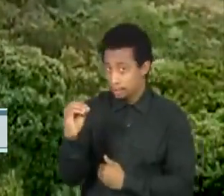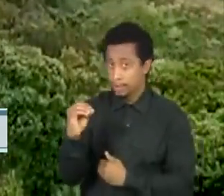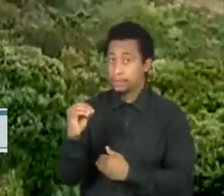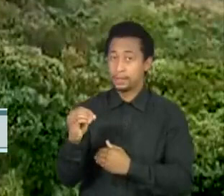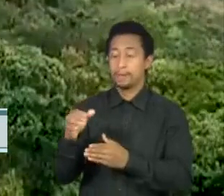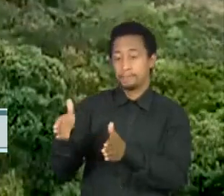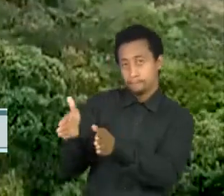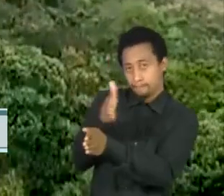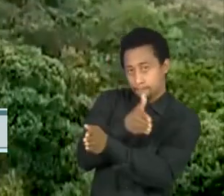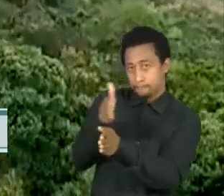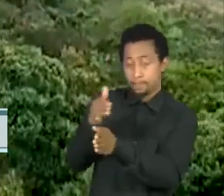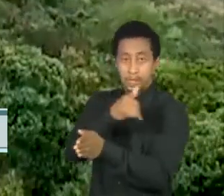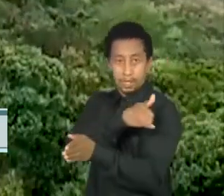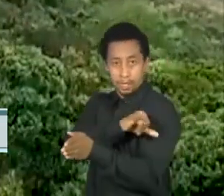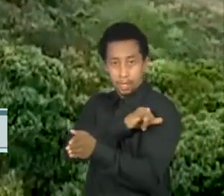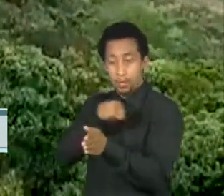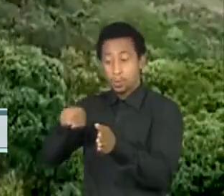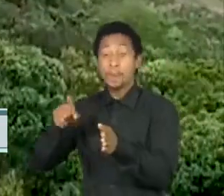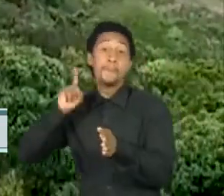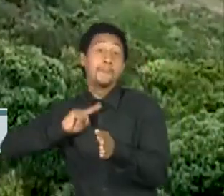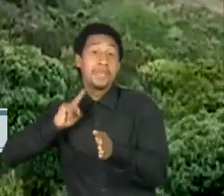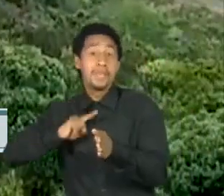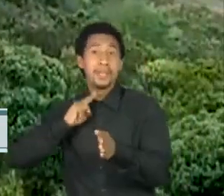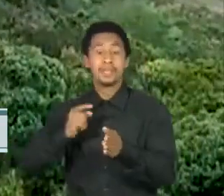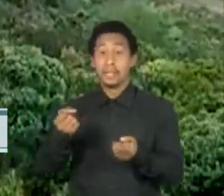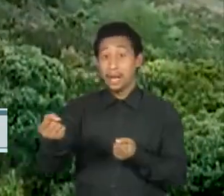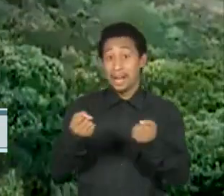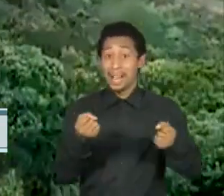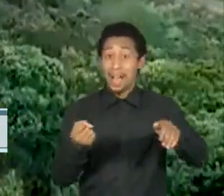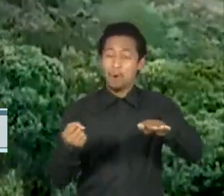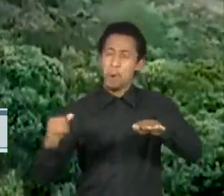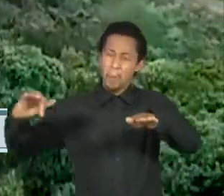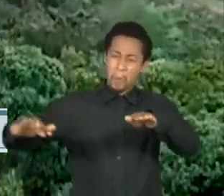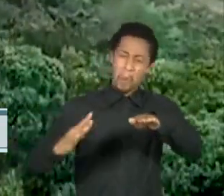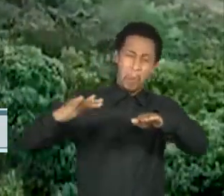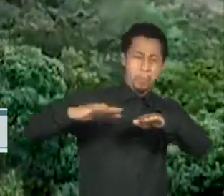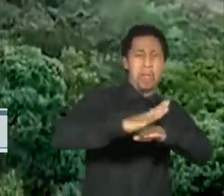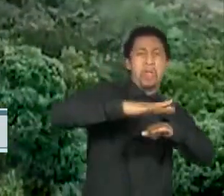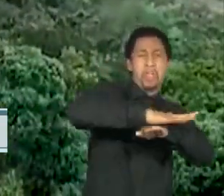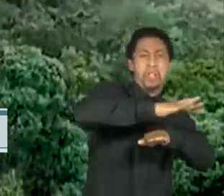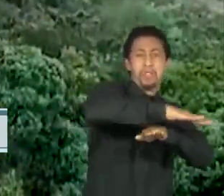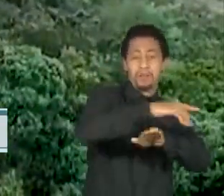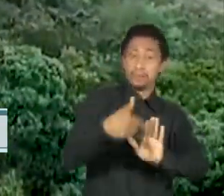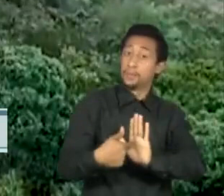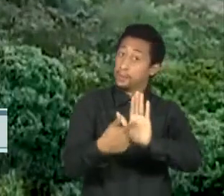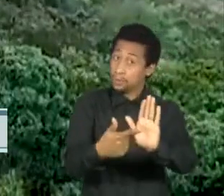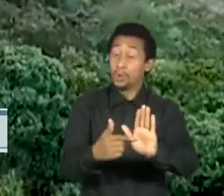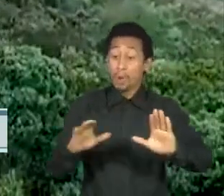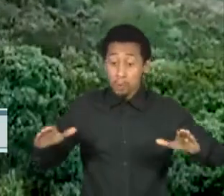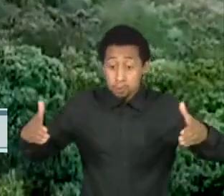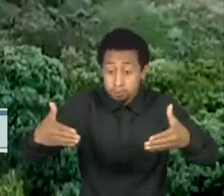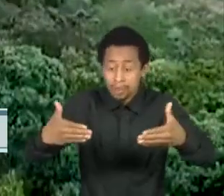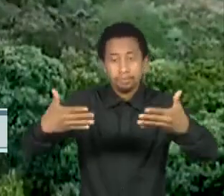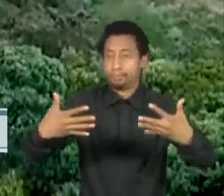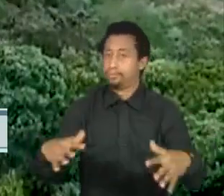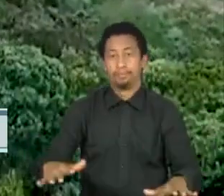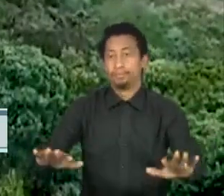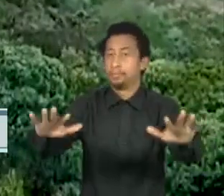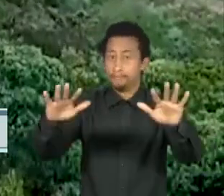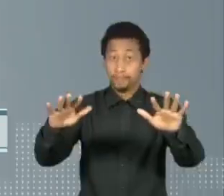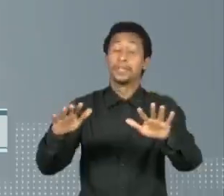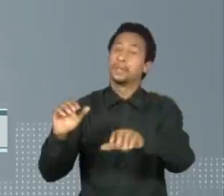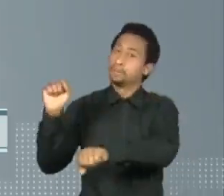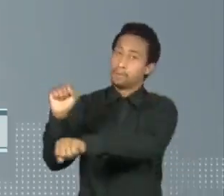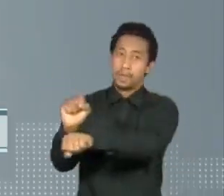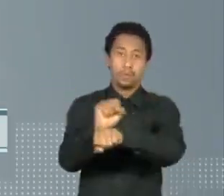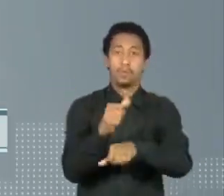Janeiro, atingindo veículos. Não houve rompimento de barragem. A Justiça determinou a suspensão dos trabalhos na